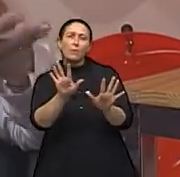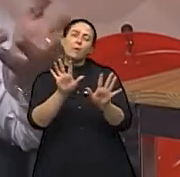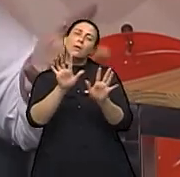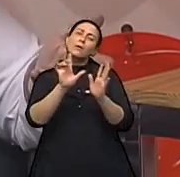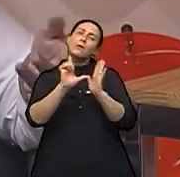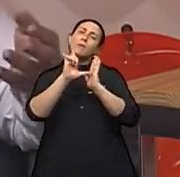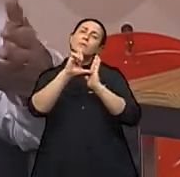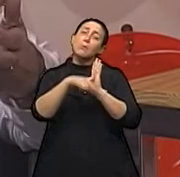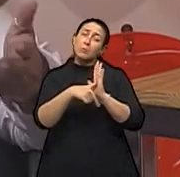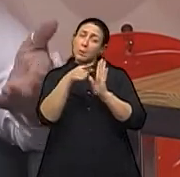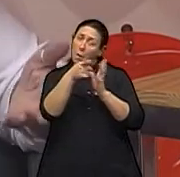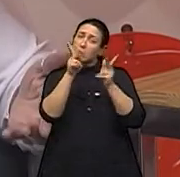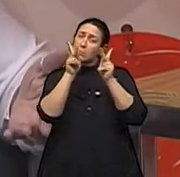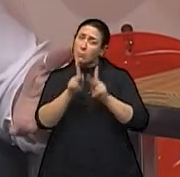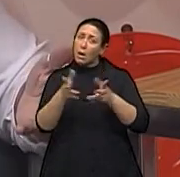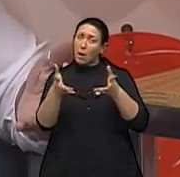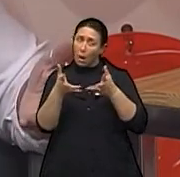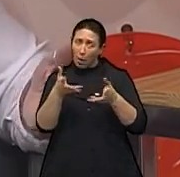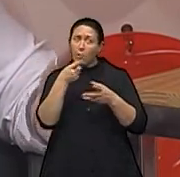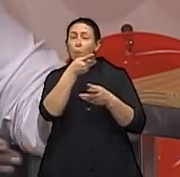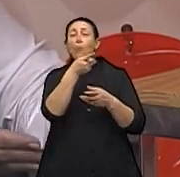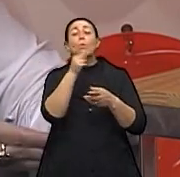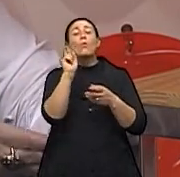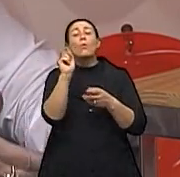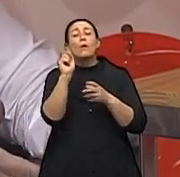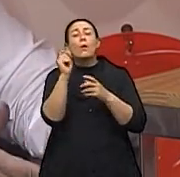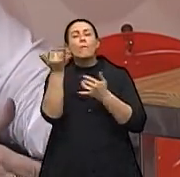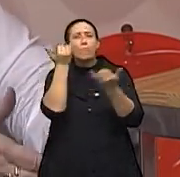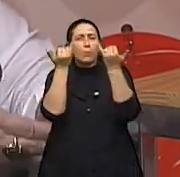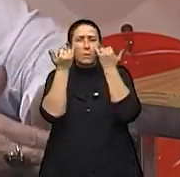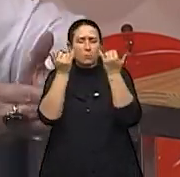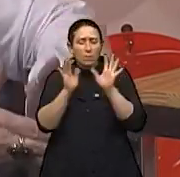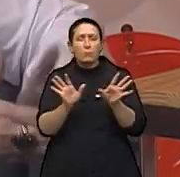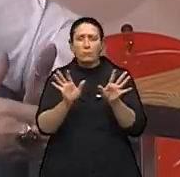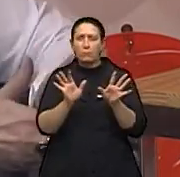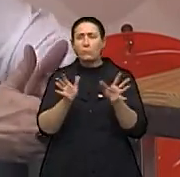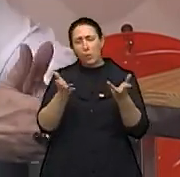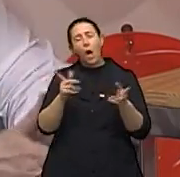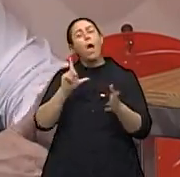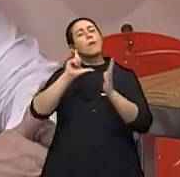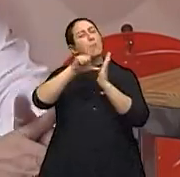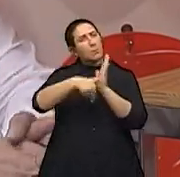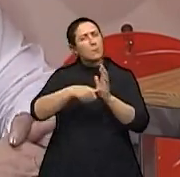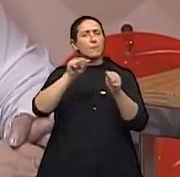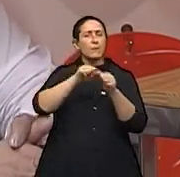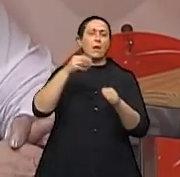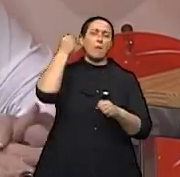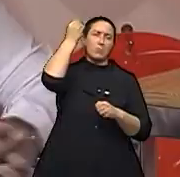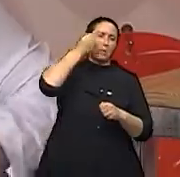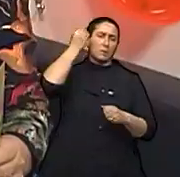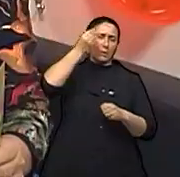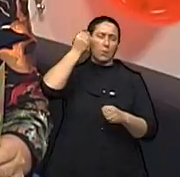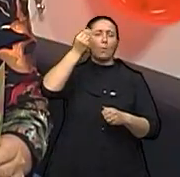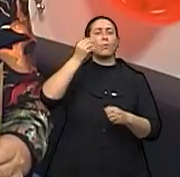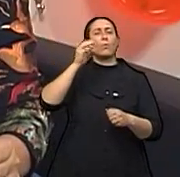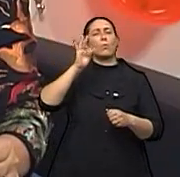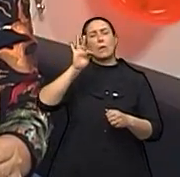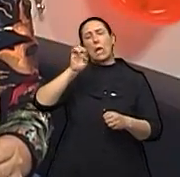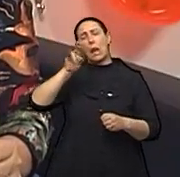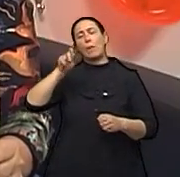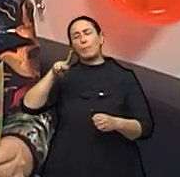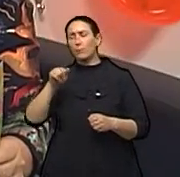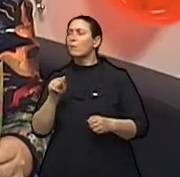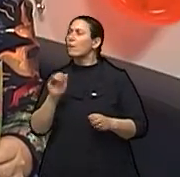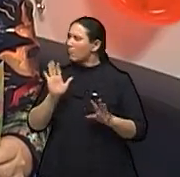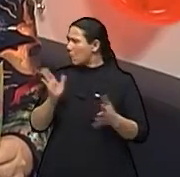ela, para essa pessoa, aquilo que foi acessado. E aí, em cima disso, nós fazemos a psicoterapia. Ah, tá. Mas tu já está me dizendo, então,